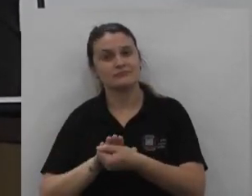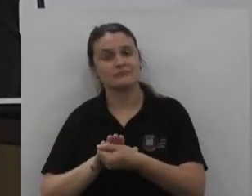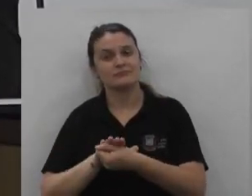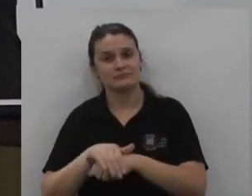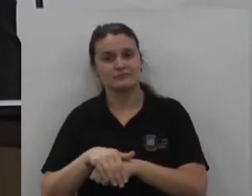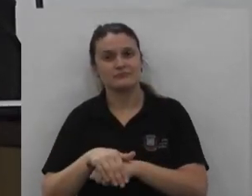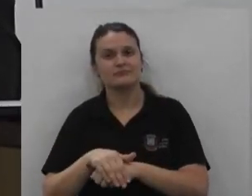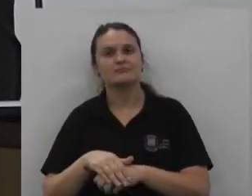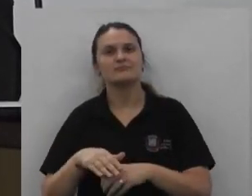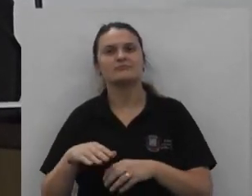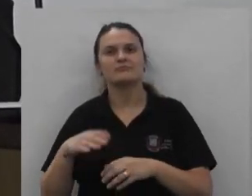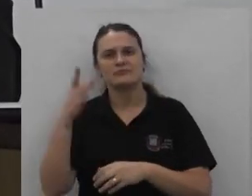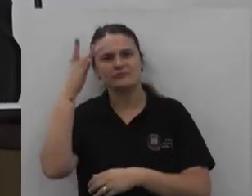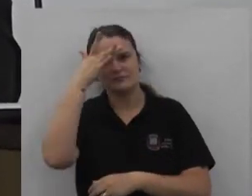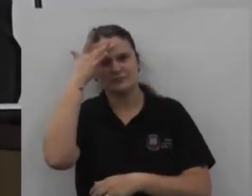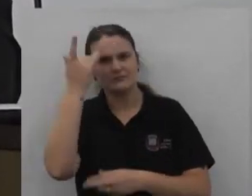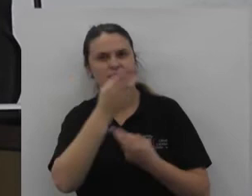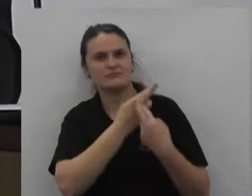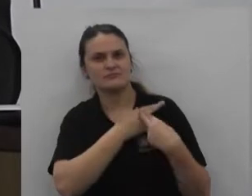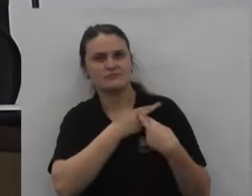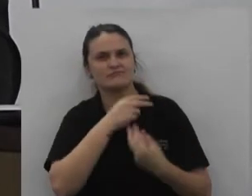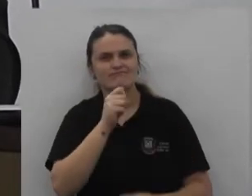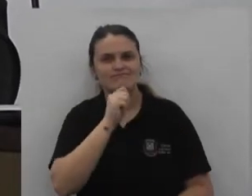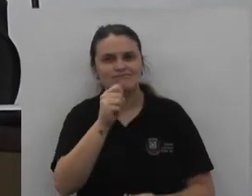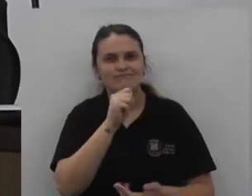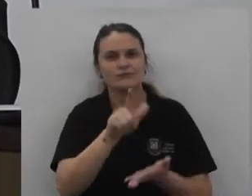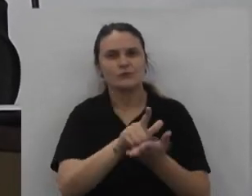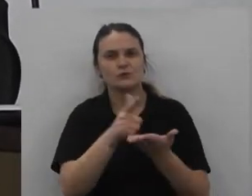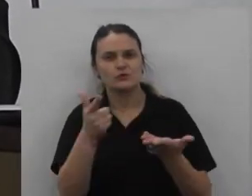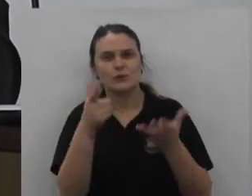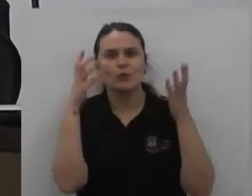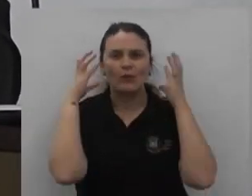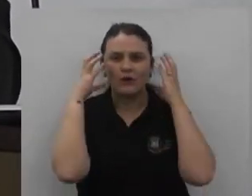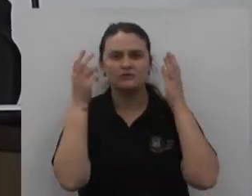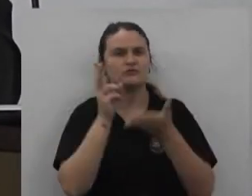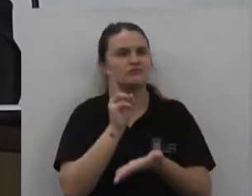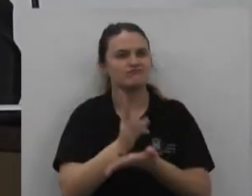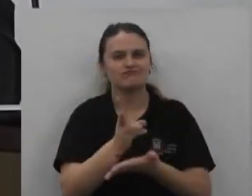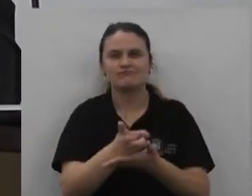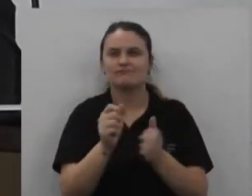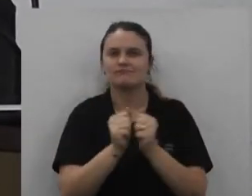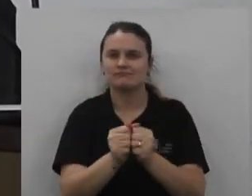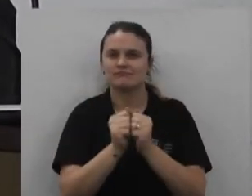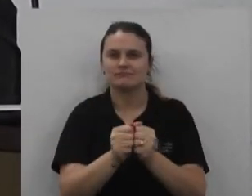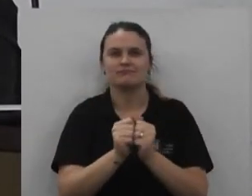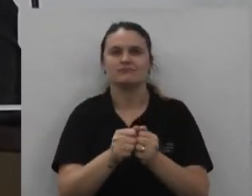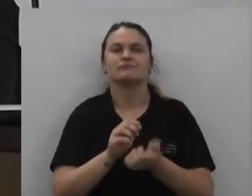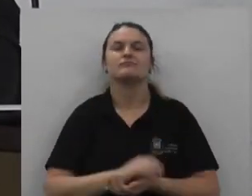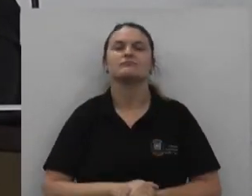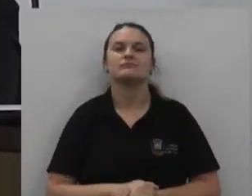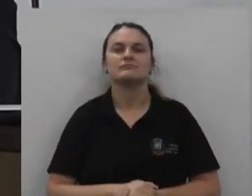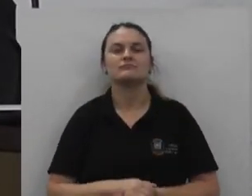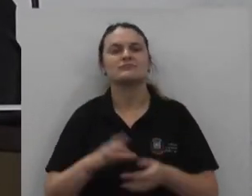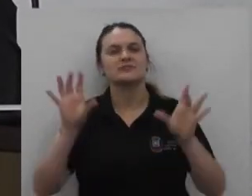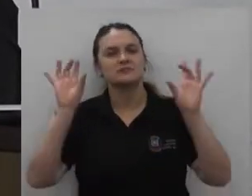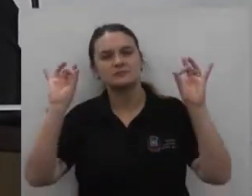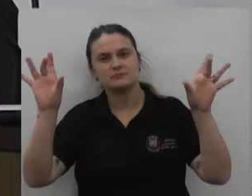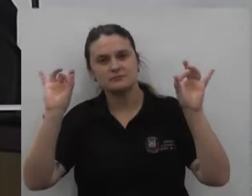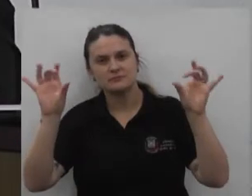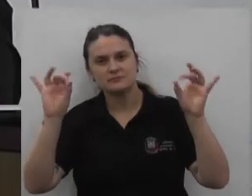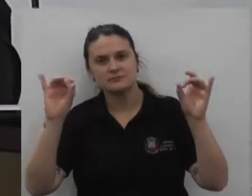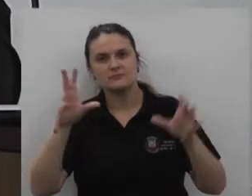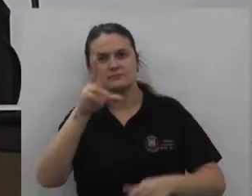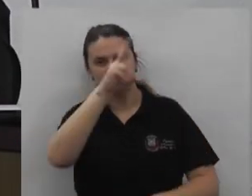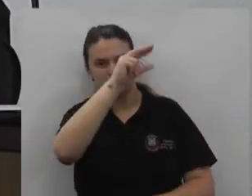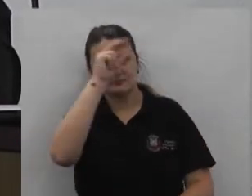hoje de toda a nossa imprensa que nos prestigia nos acompanha nessa sessão mas de forma especial